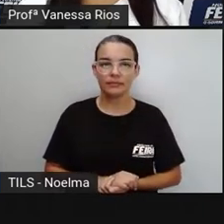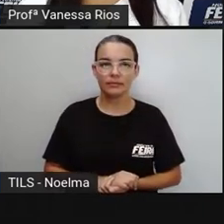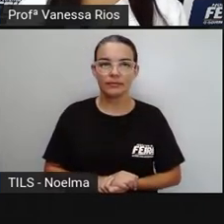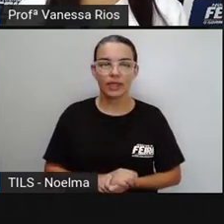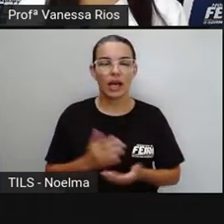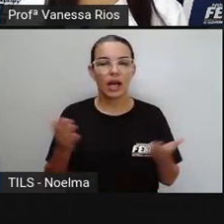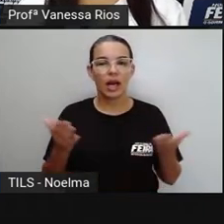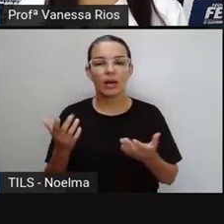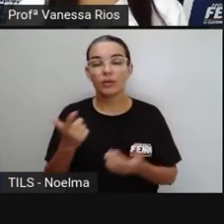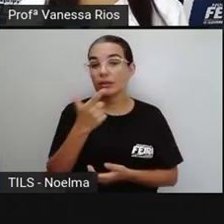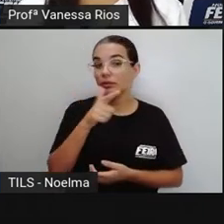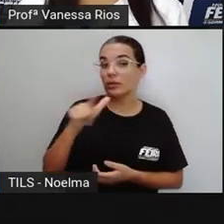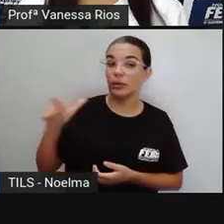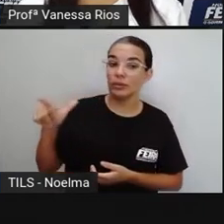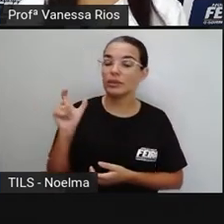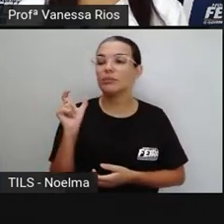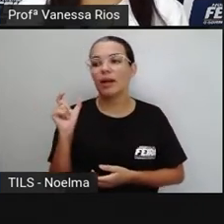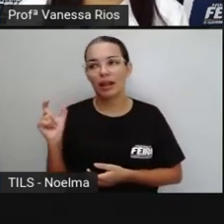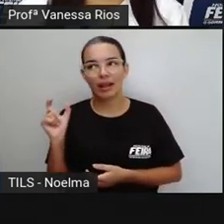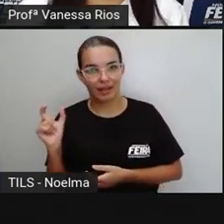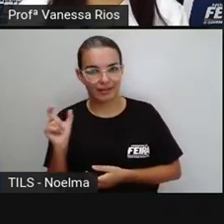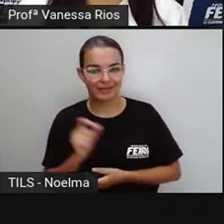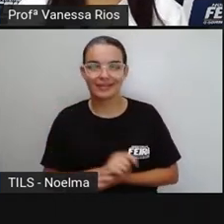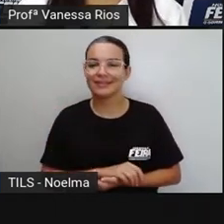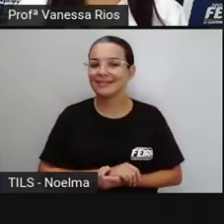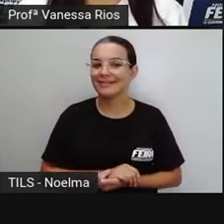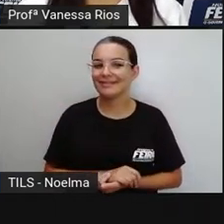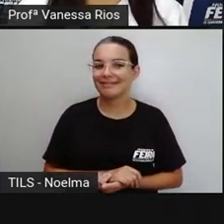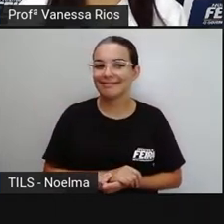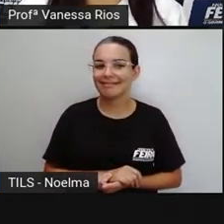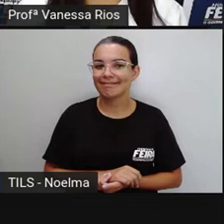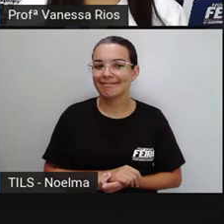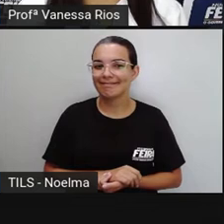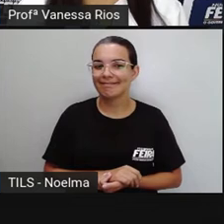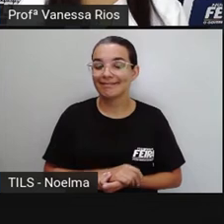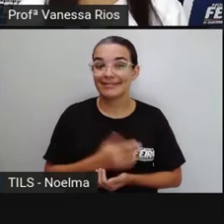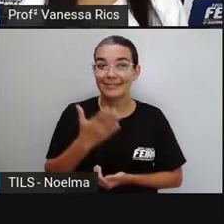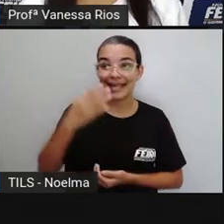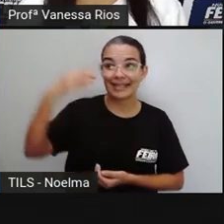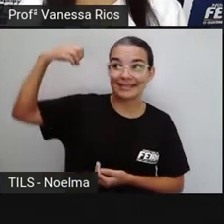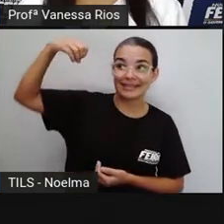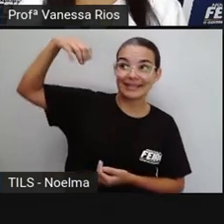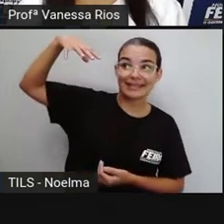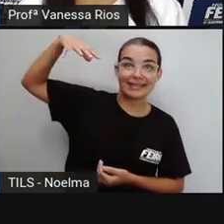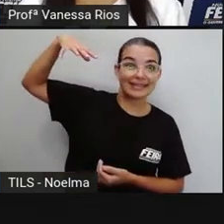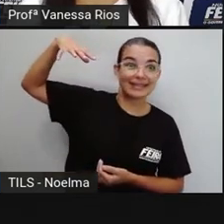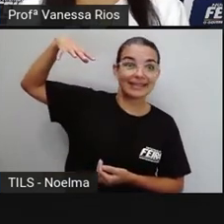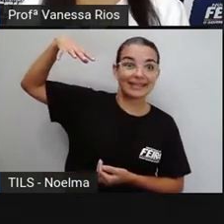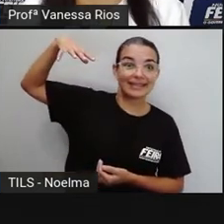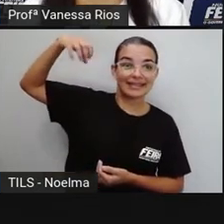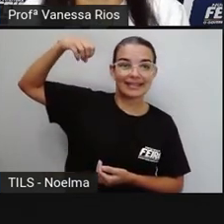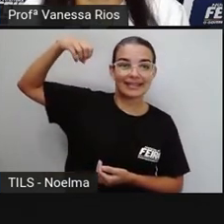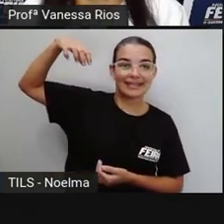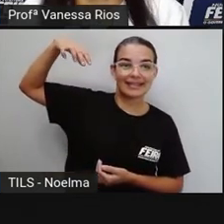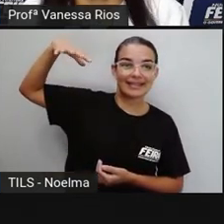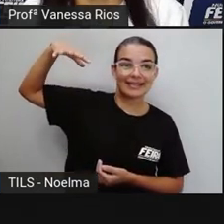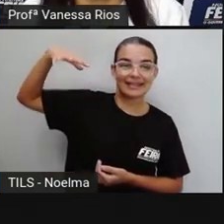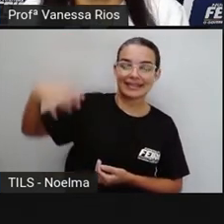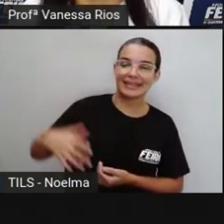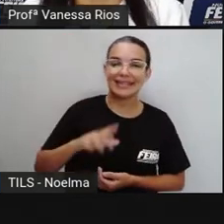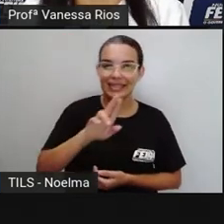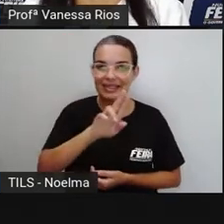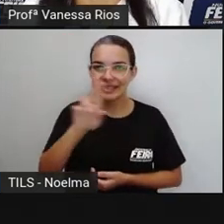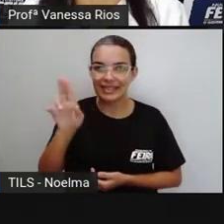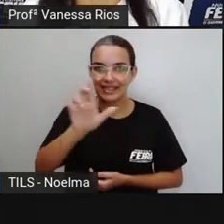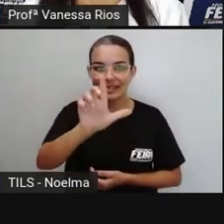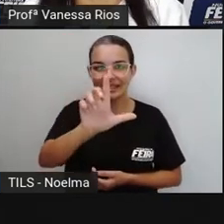E aí, para trás, outra palavra. A palavra agora é, olhem só, lâmpada.